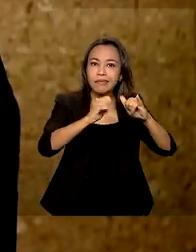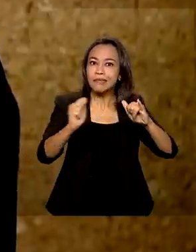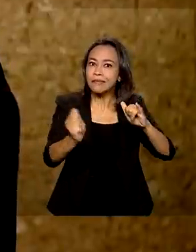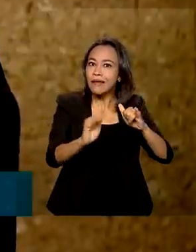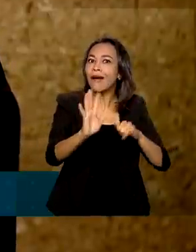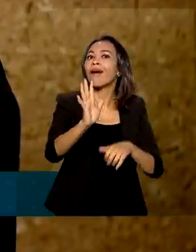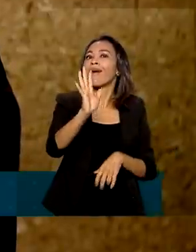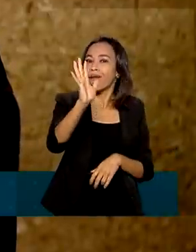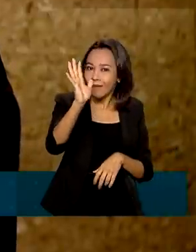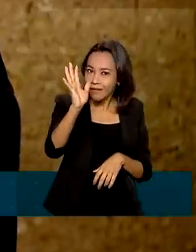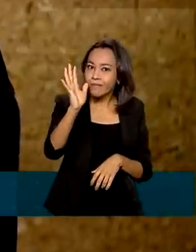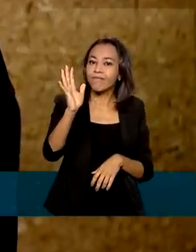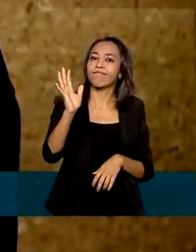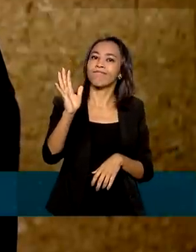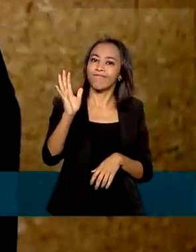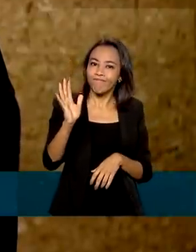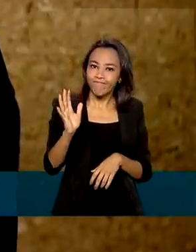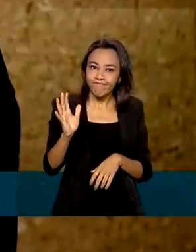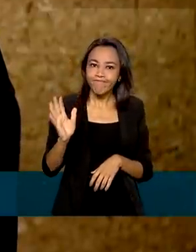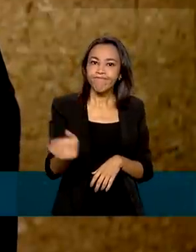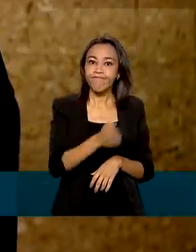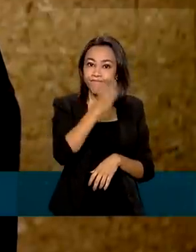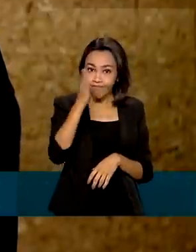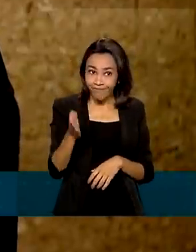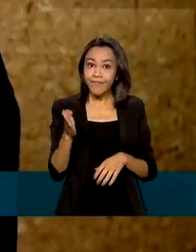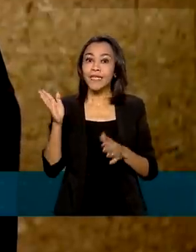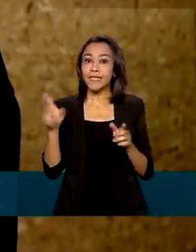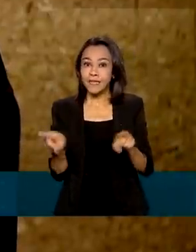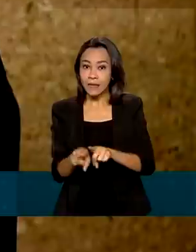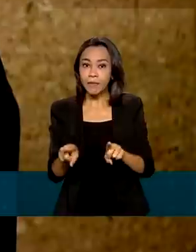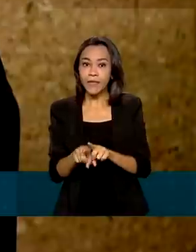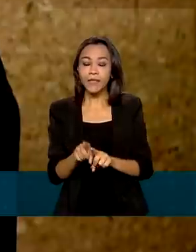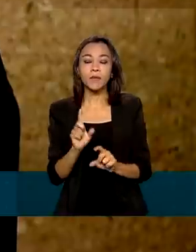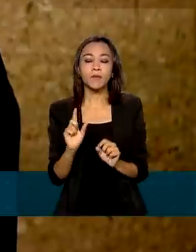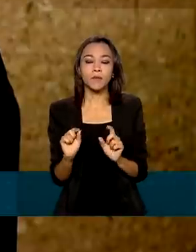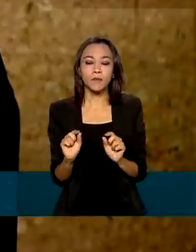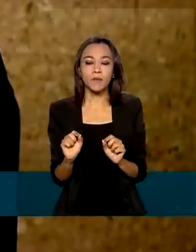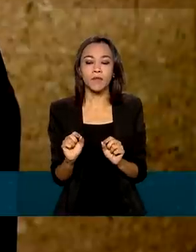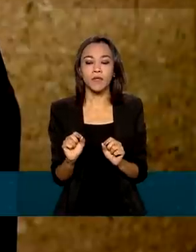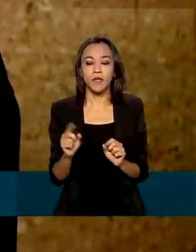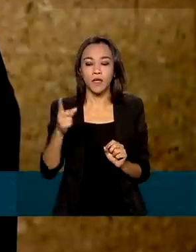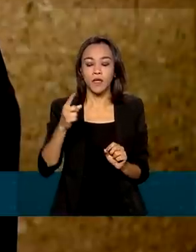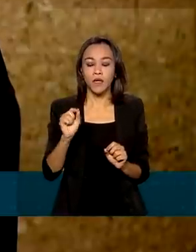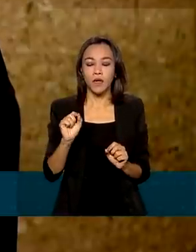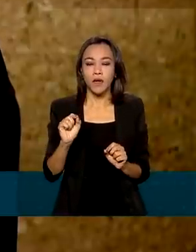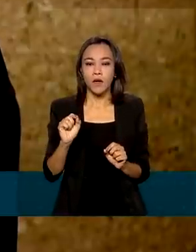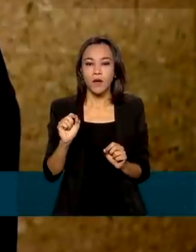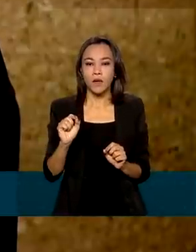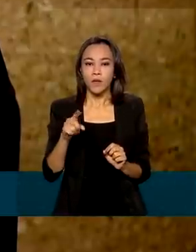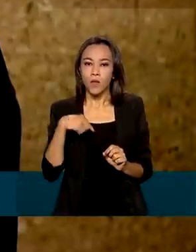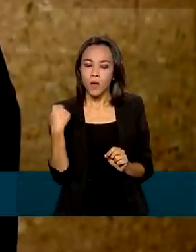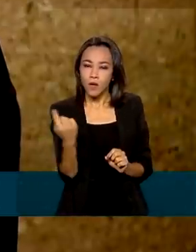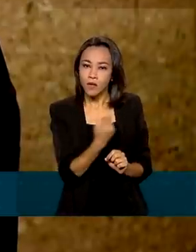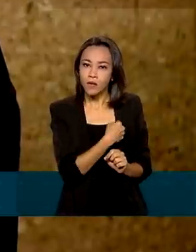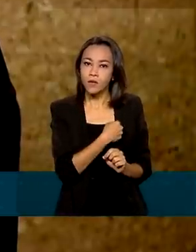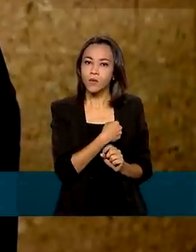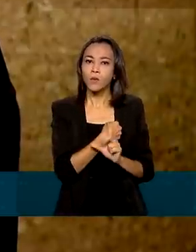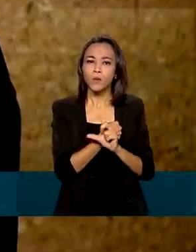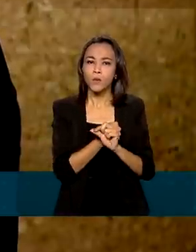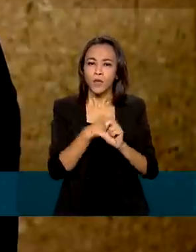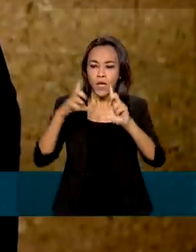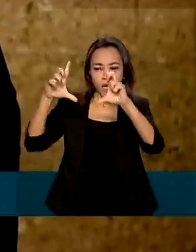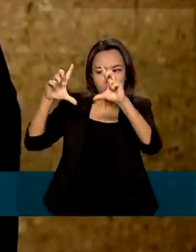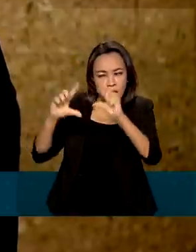cara efetivamente e também que, adotando a redução do